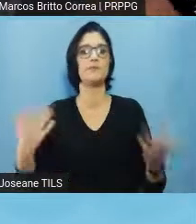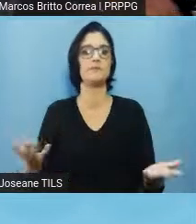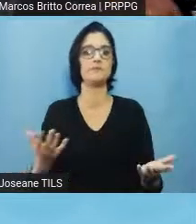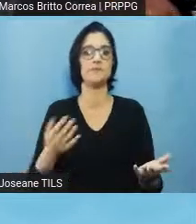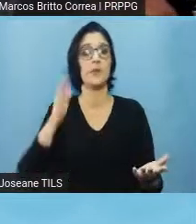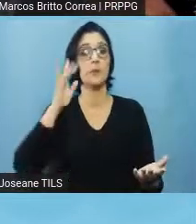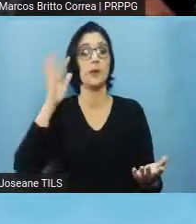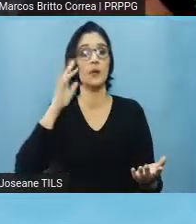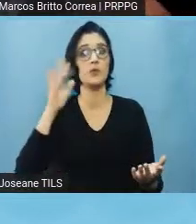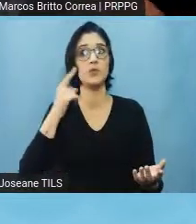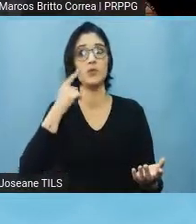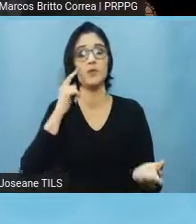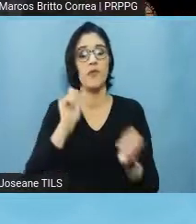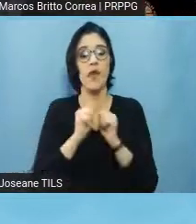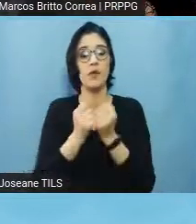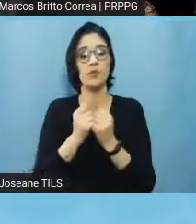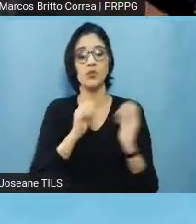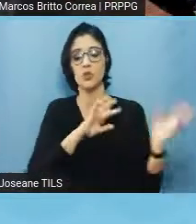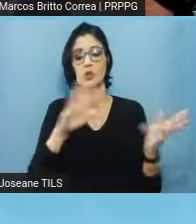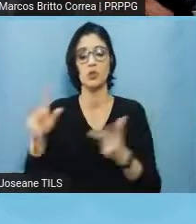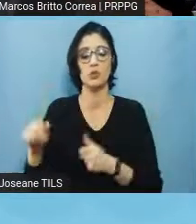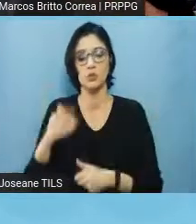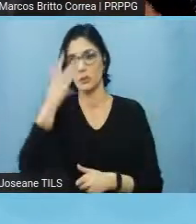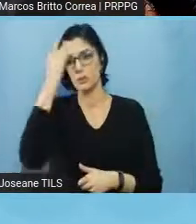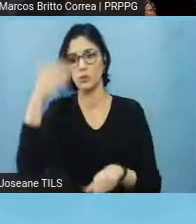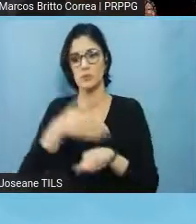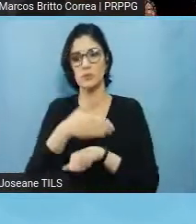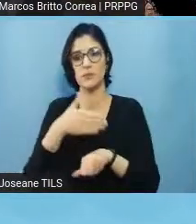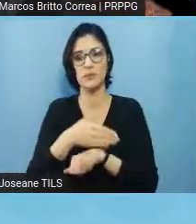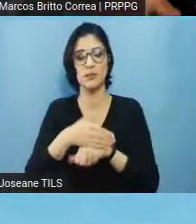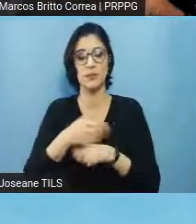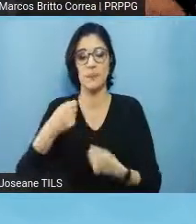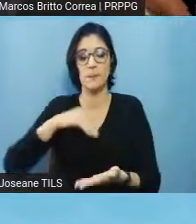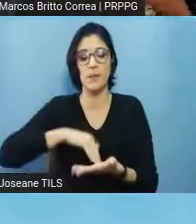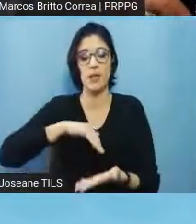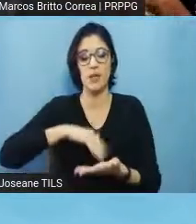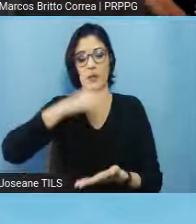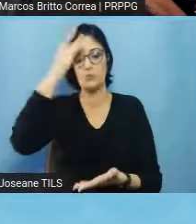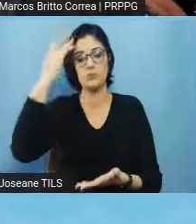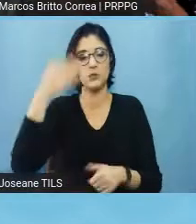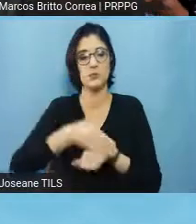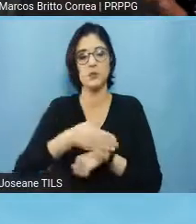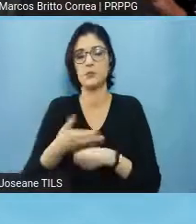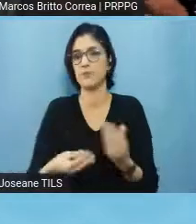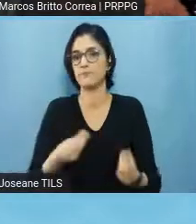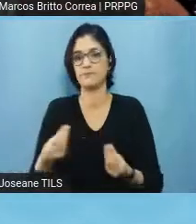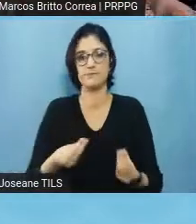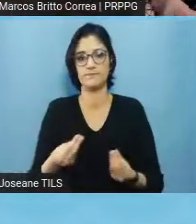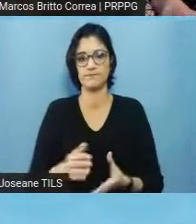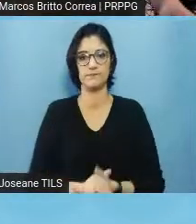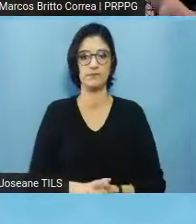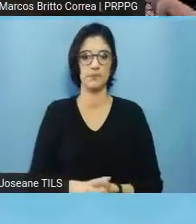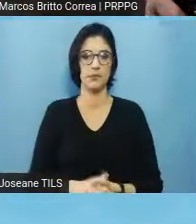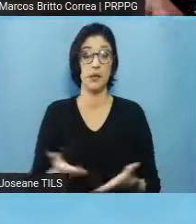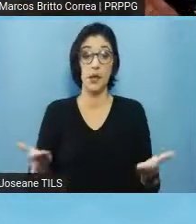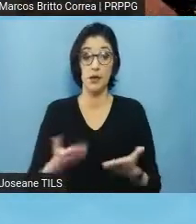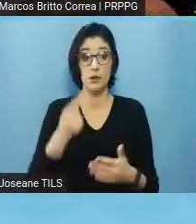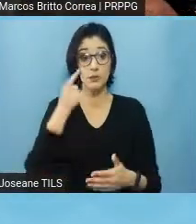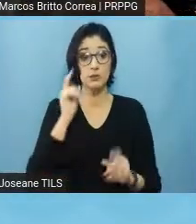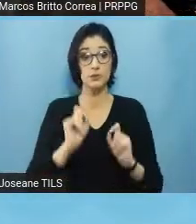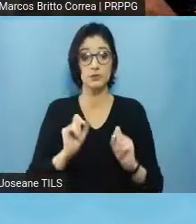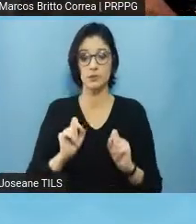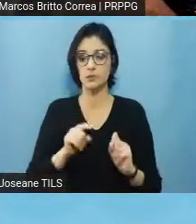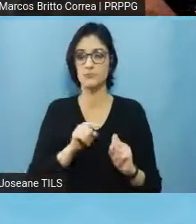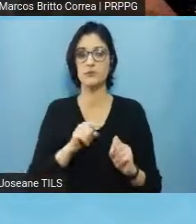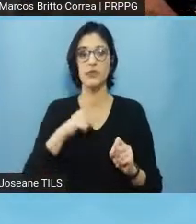difícil nas agendas, né, das pessoas envolvidas em pesquisa na instituição, e hoje a gente está pensando num sentido mais de fortalecer os comitês que a gente tem,